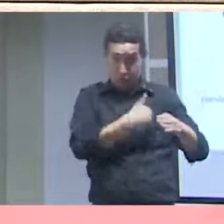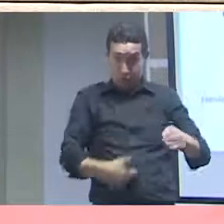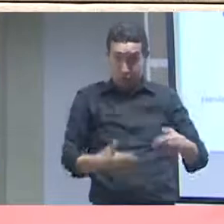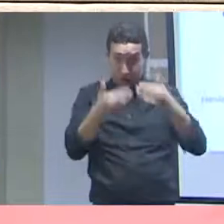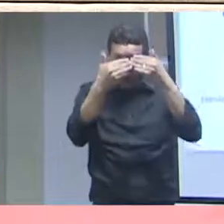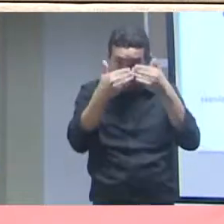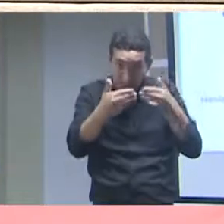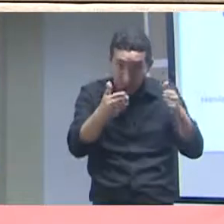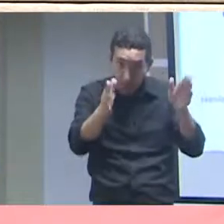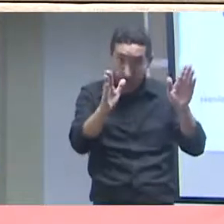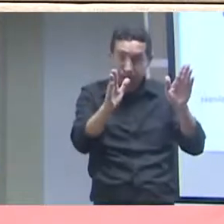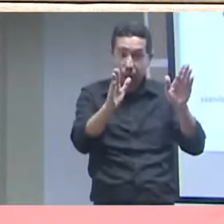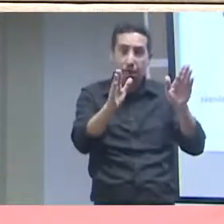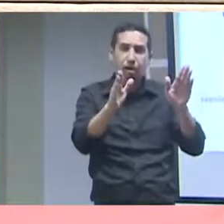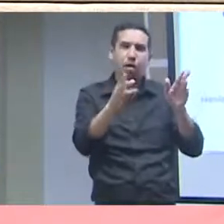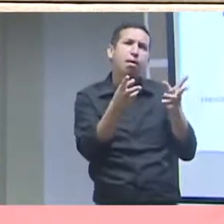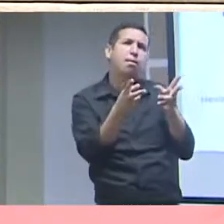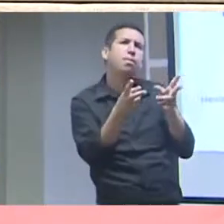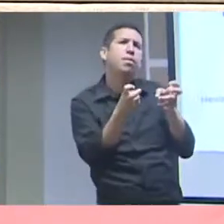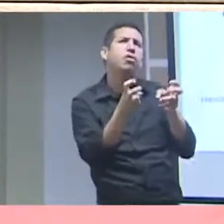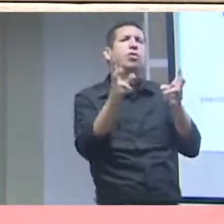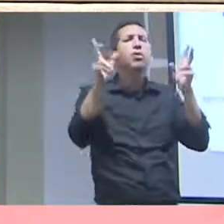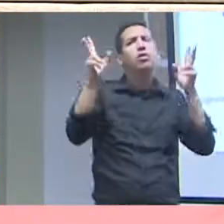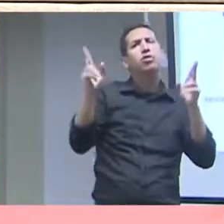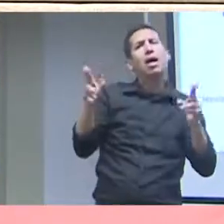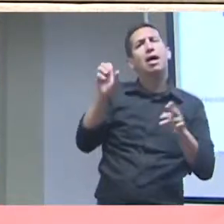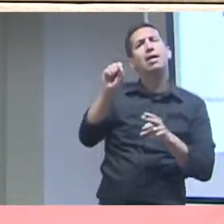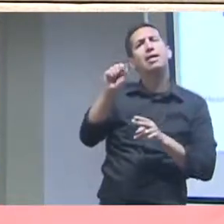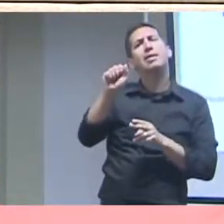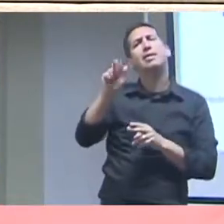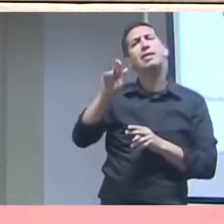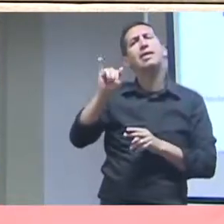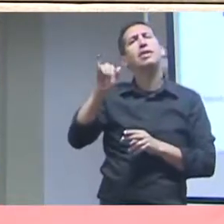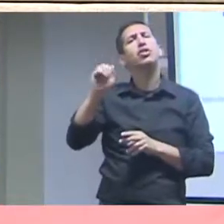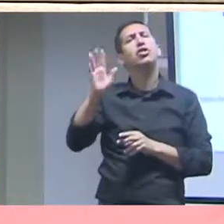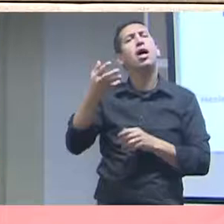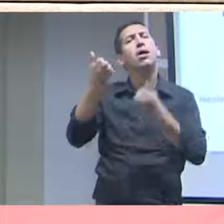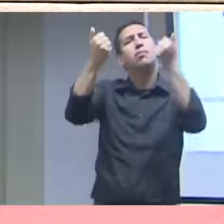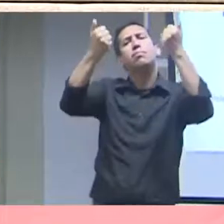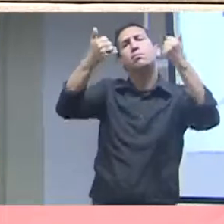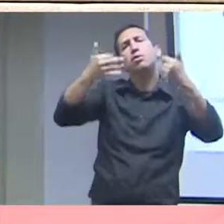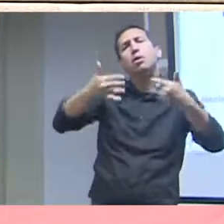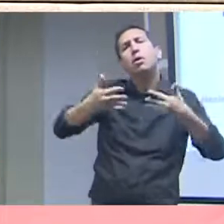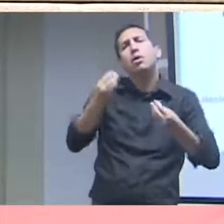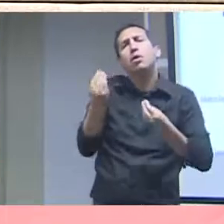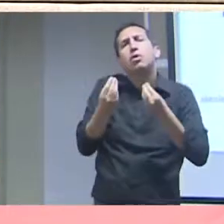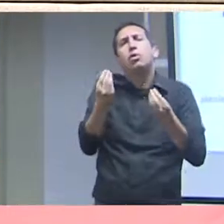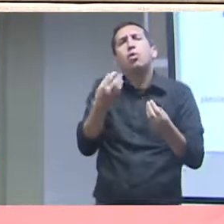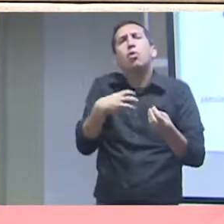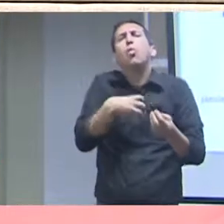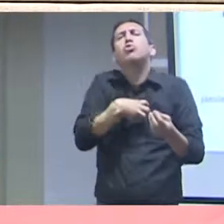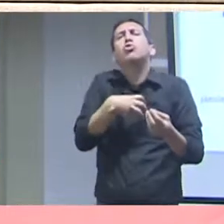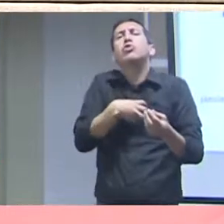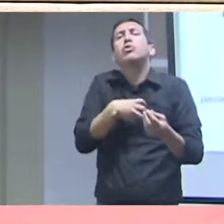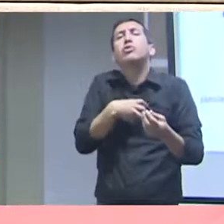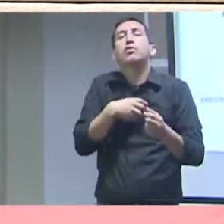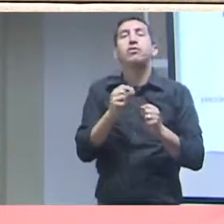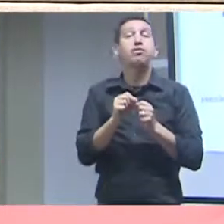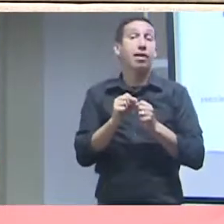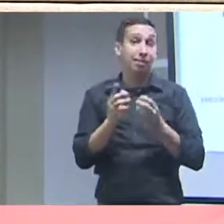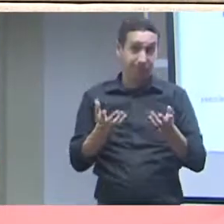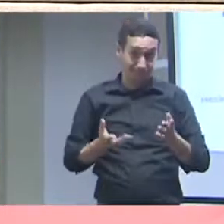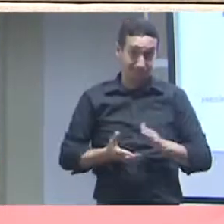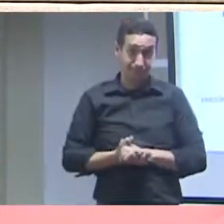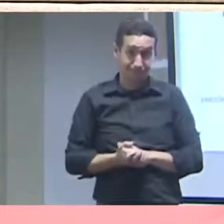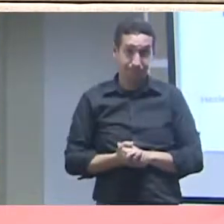governo aberto, tendo em vista tudo o que a professora Sarita já trouxe, tudo o que a Sarita já trouxe, que é mais na forma como a gente faz a abertura